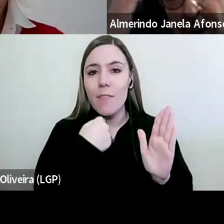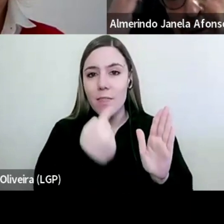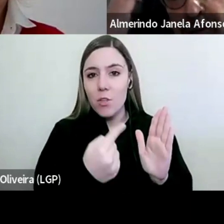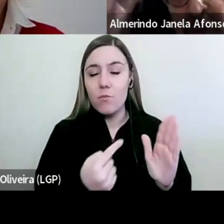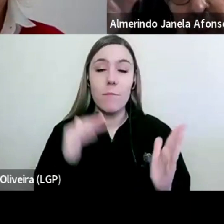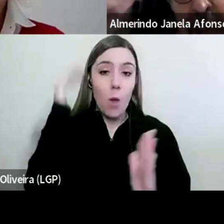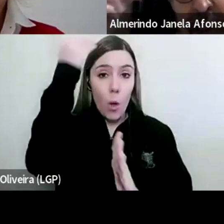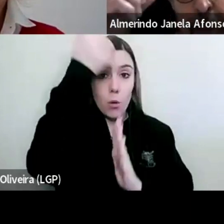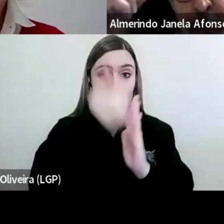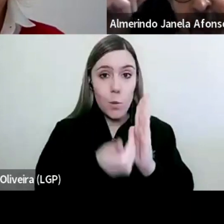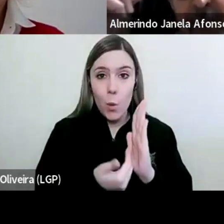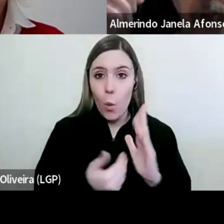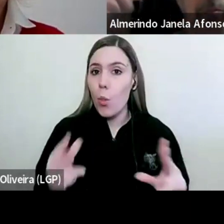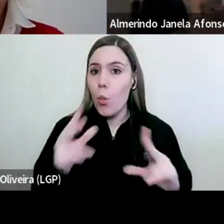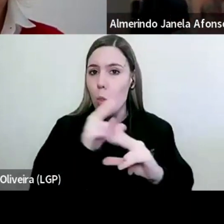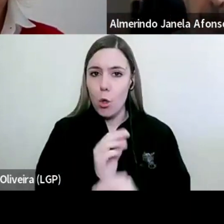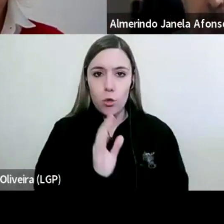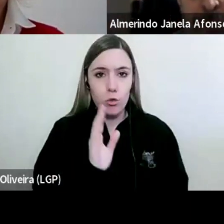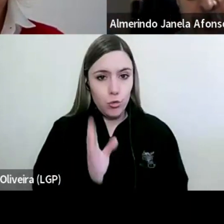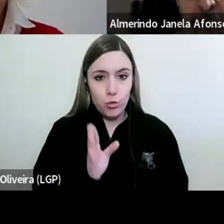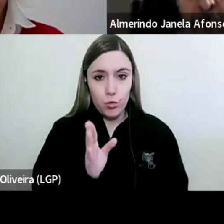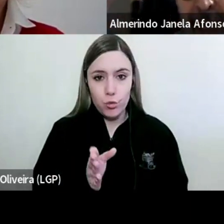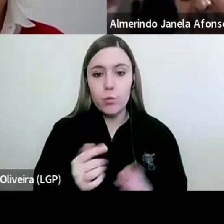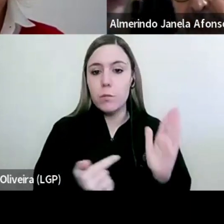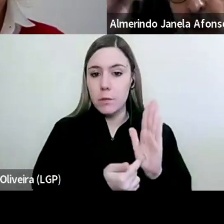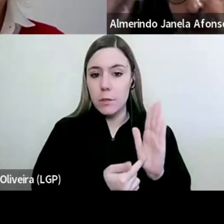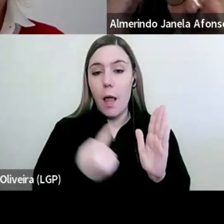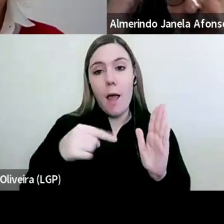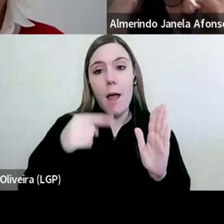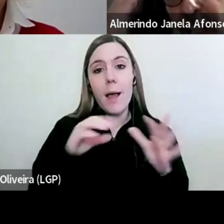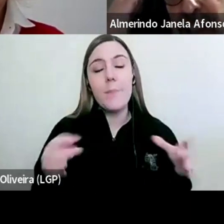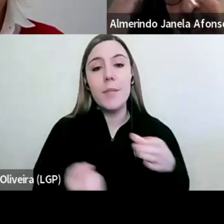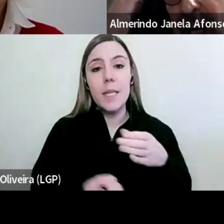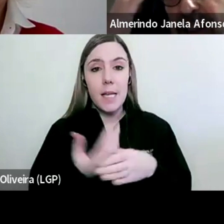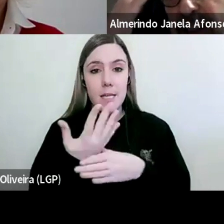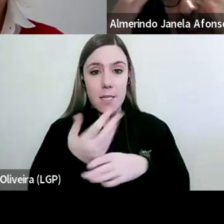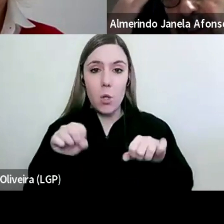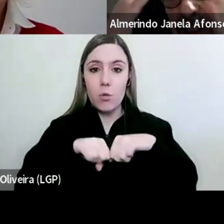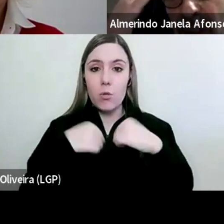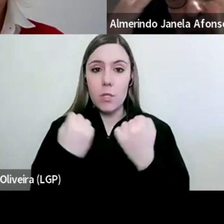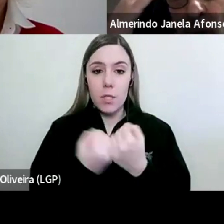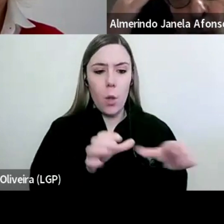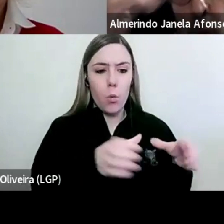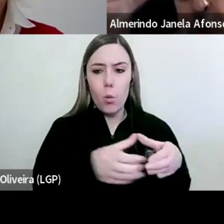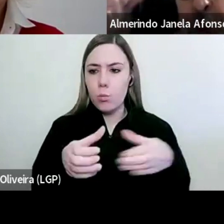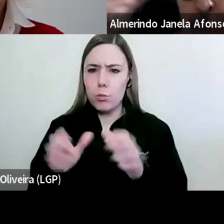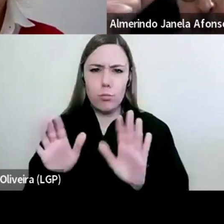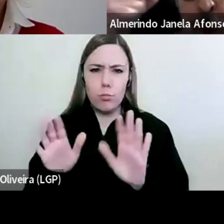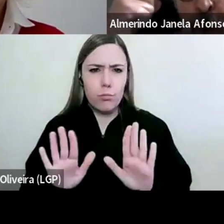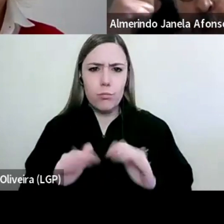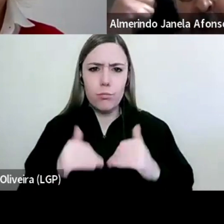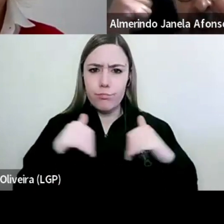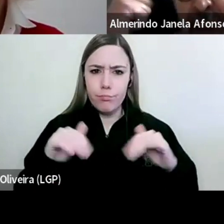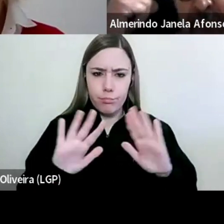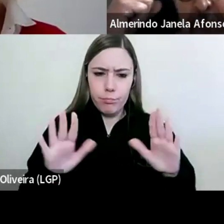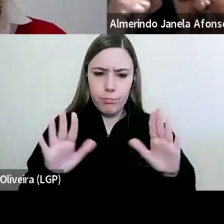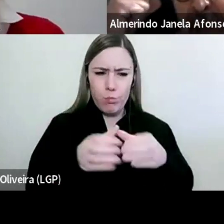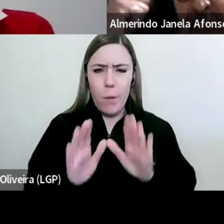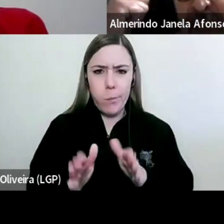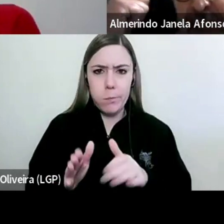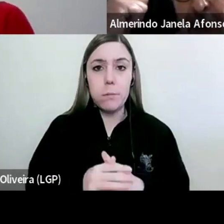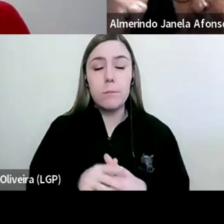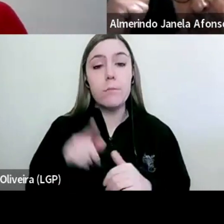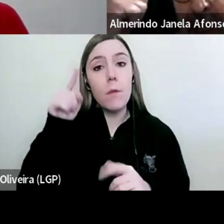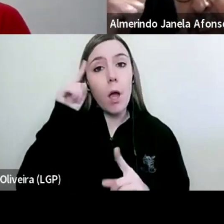Constituição, que apontava, como sabemos, para a criação de uma sociedade sem classes, o que se propõe como alternativa